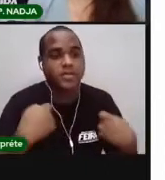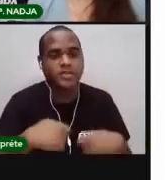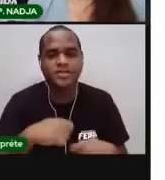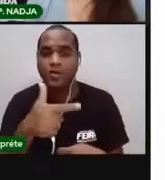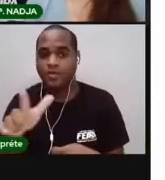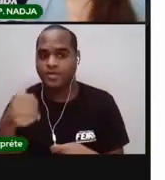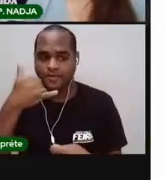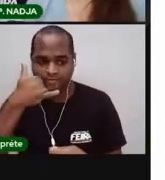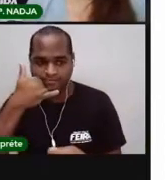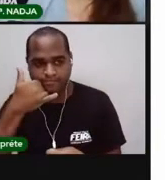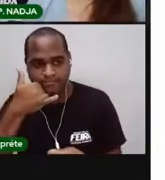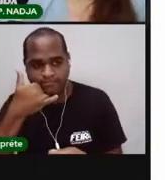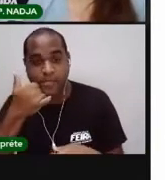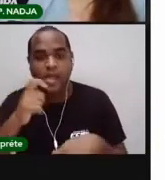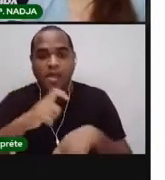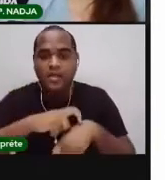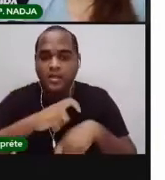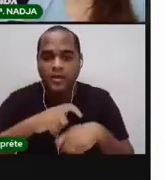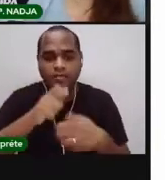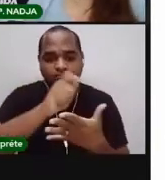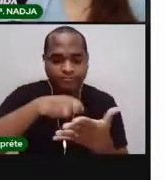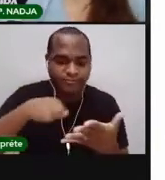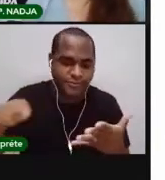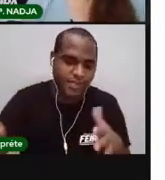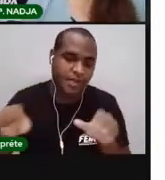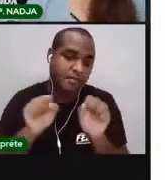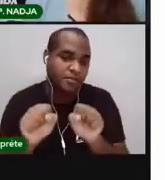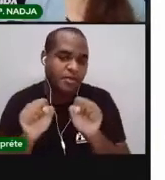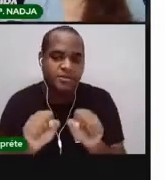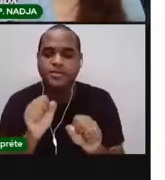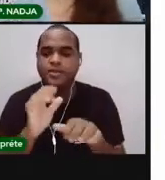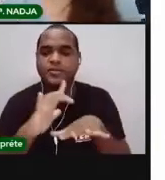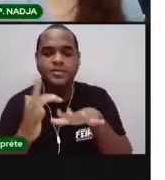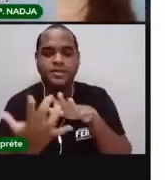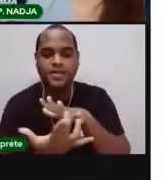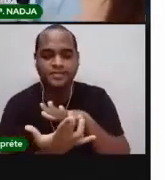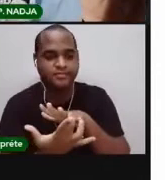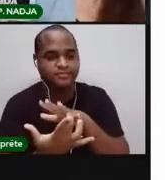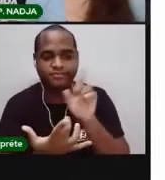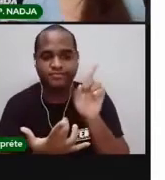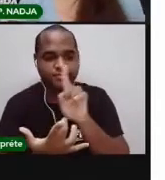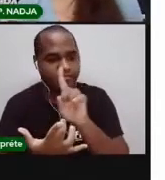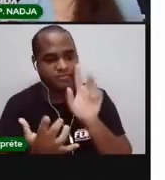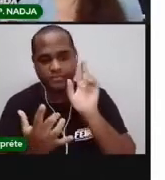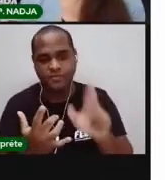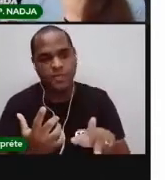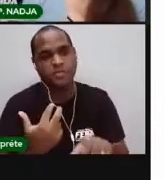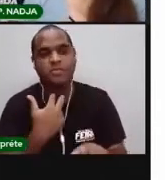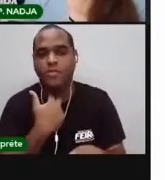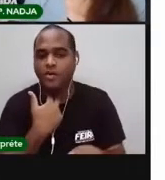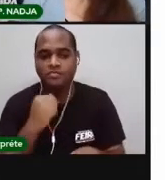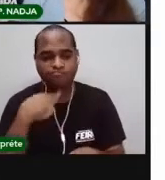Mas no momento de realizar as atividades escritas, tenta manter um pouco as redes sociais afastadas de vocês.